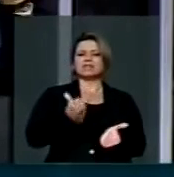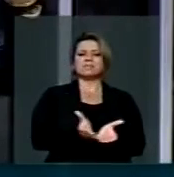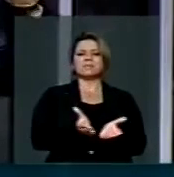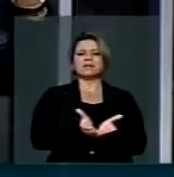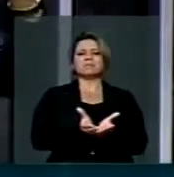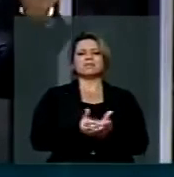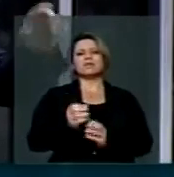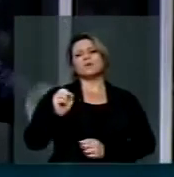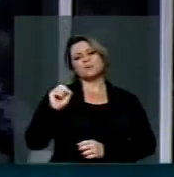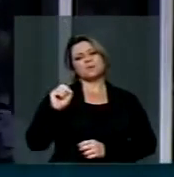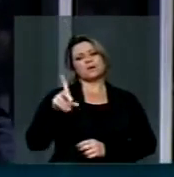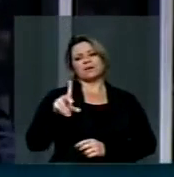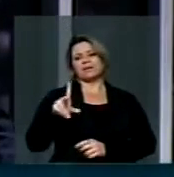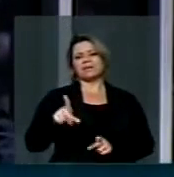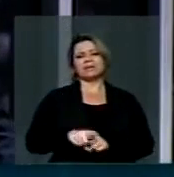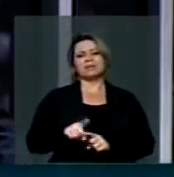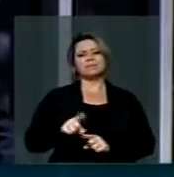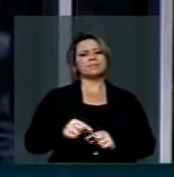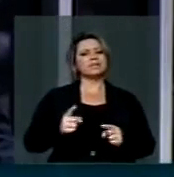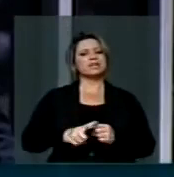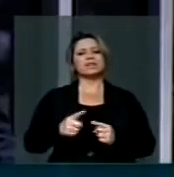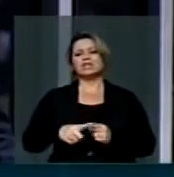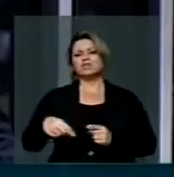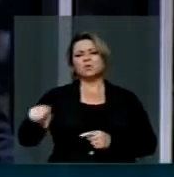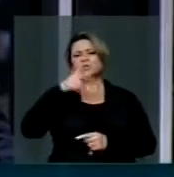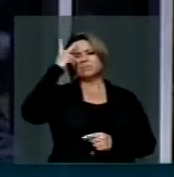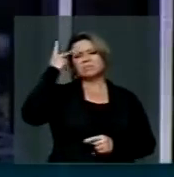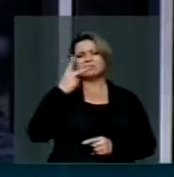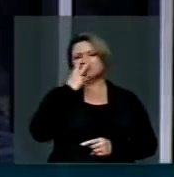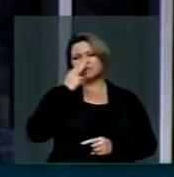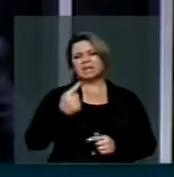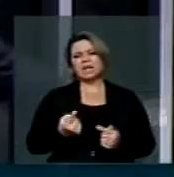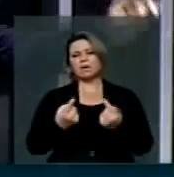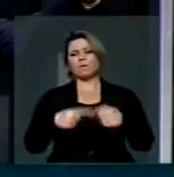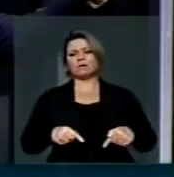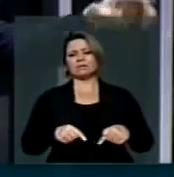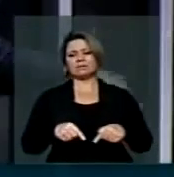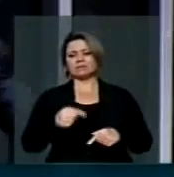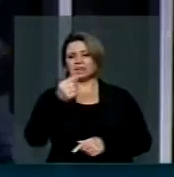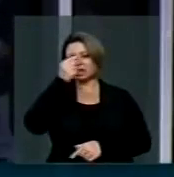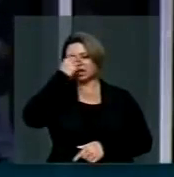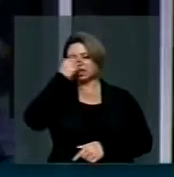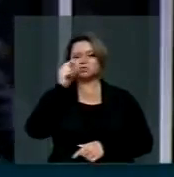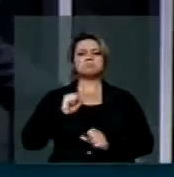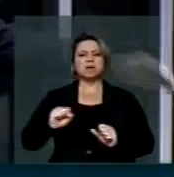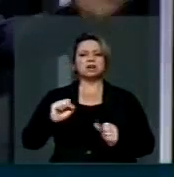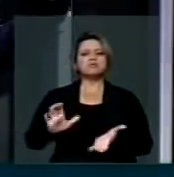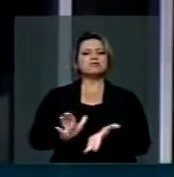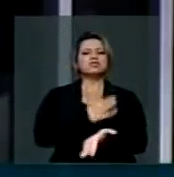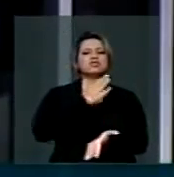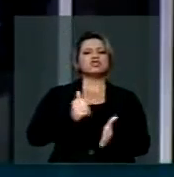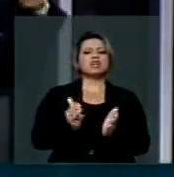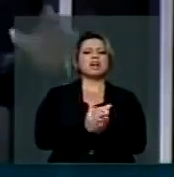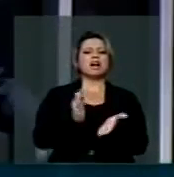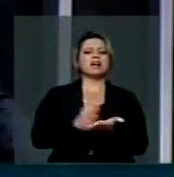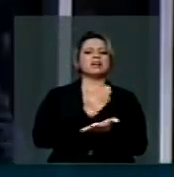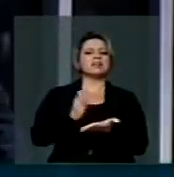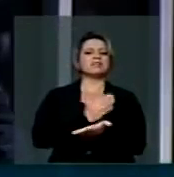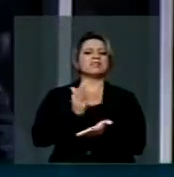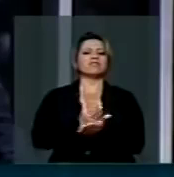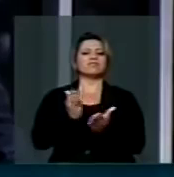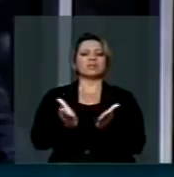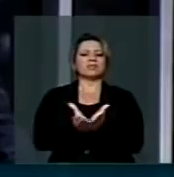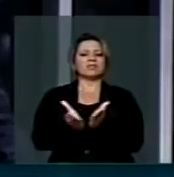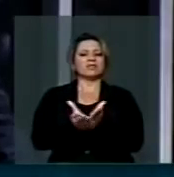porque existe uma afronta contra os evangelhos neste Brasil, isso é notório para todos, eles podem tirar a Bíblia, tirar os símbolos religiosos que